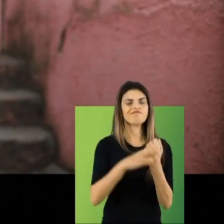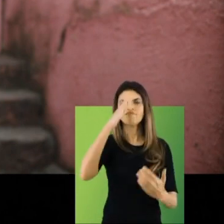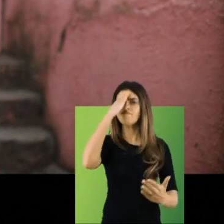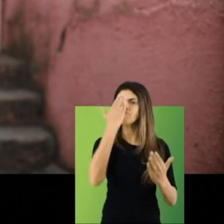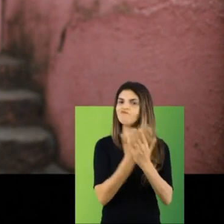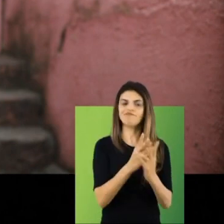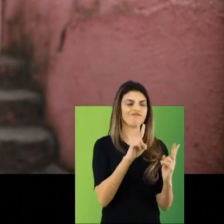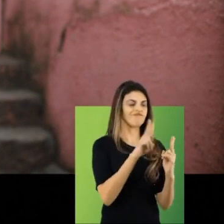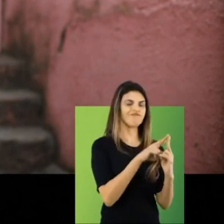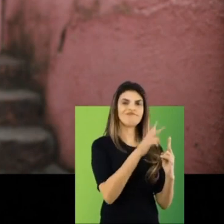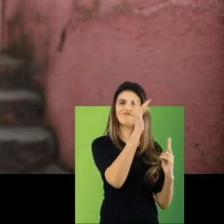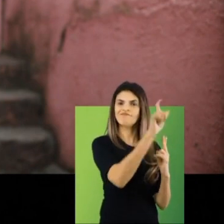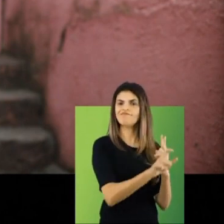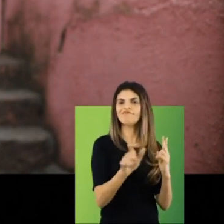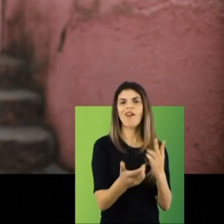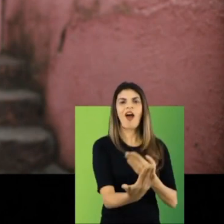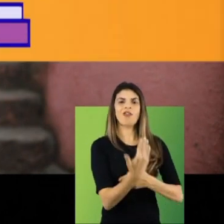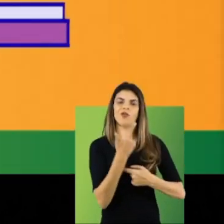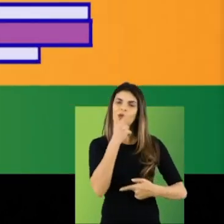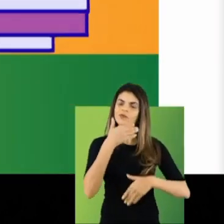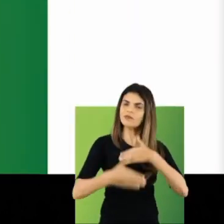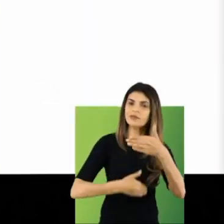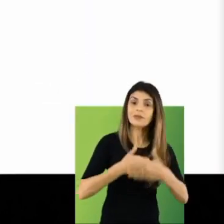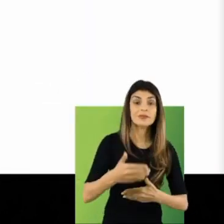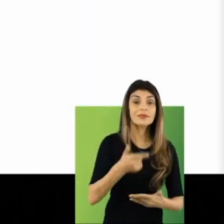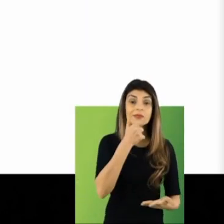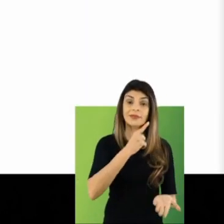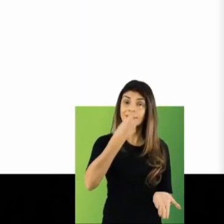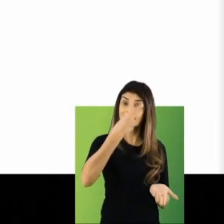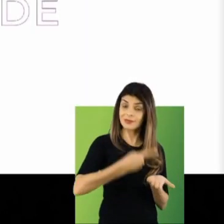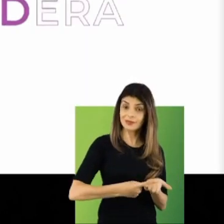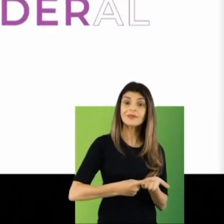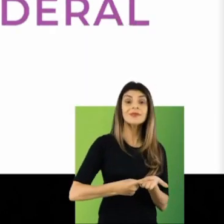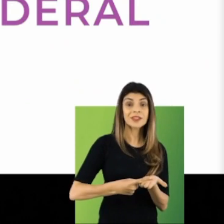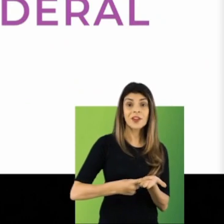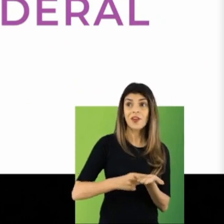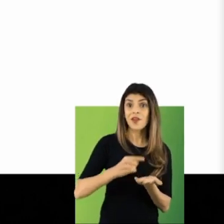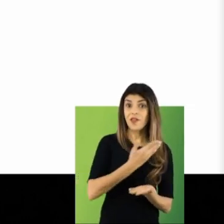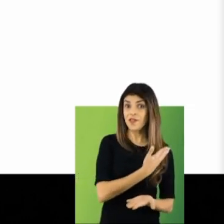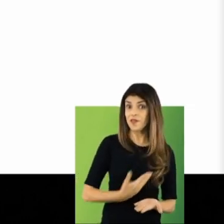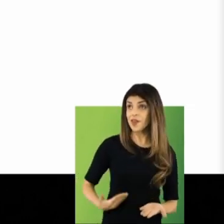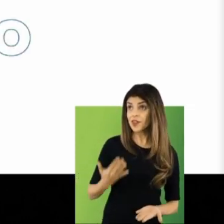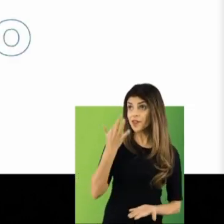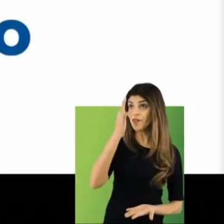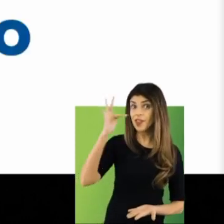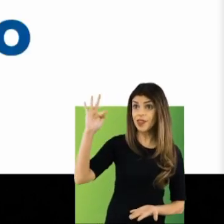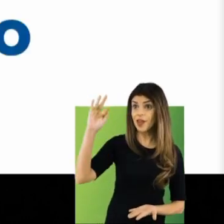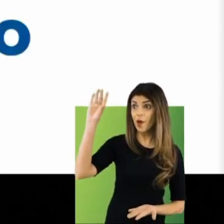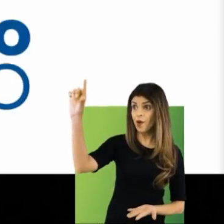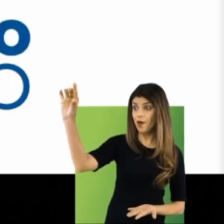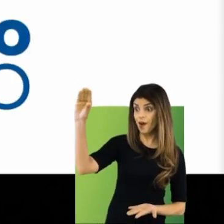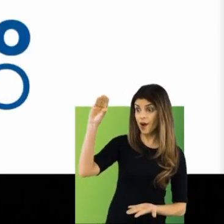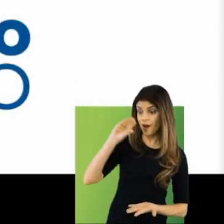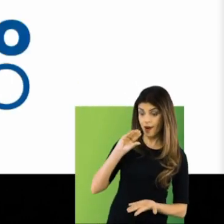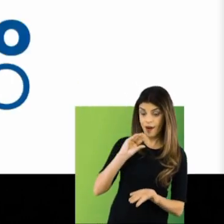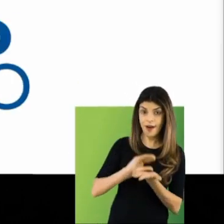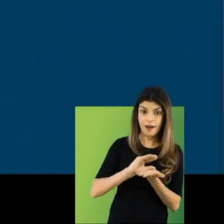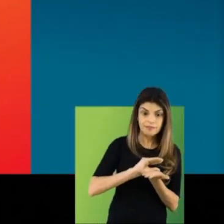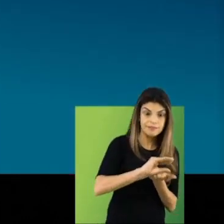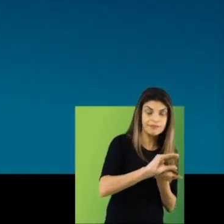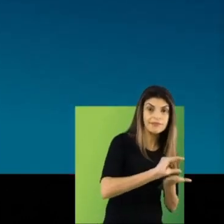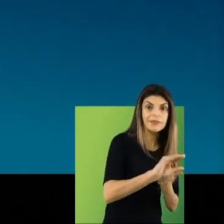mãos, né? E agora eu consigo caminhar. Nós firmamos pactos com o governo federal que deram um novo fôlego para o Rio.